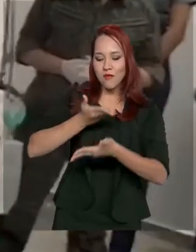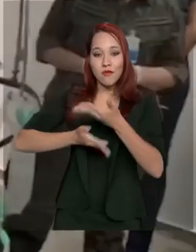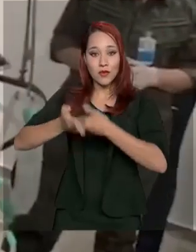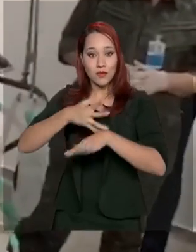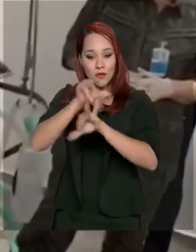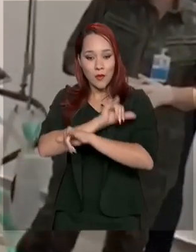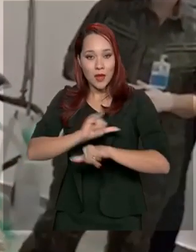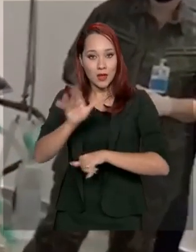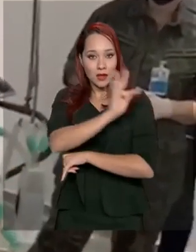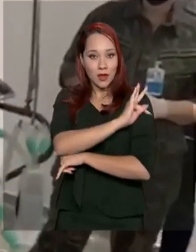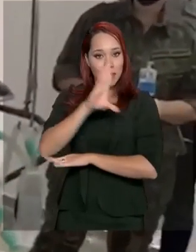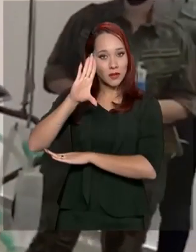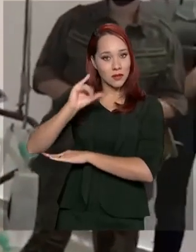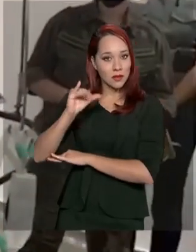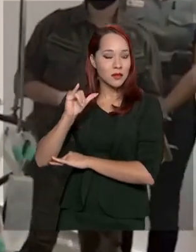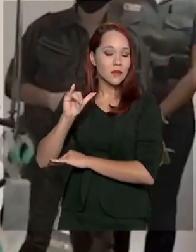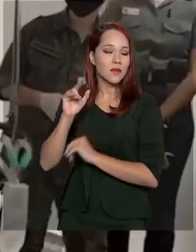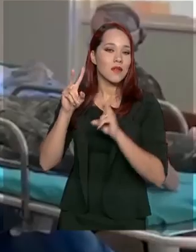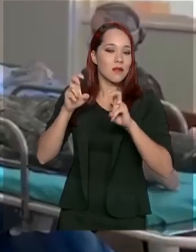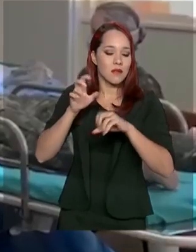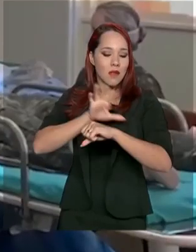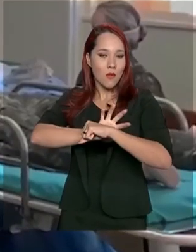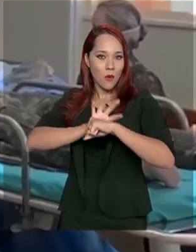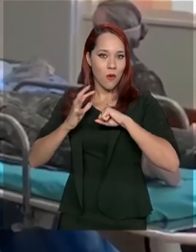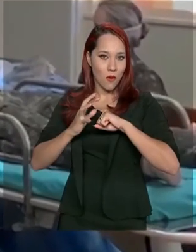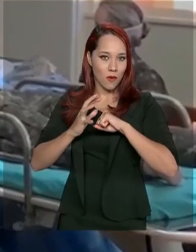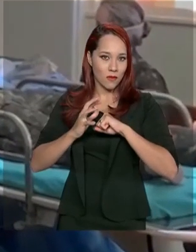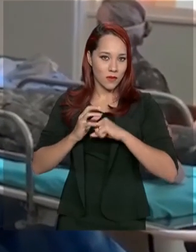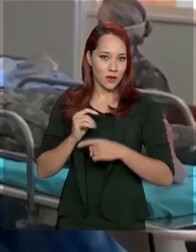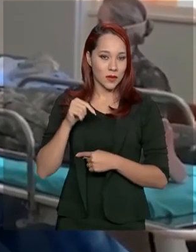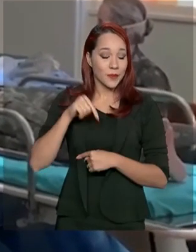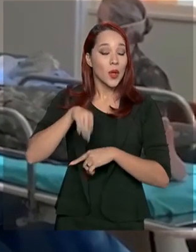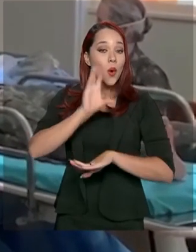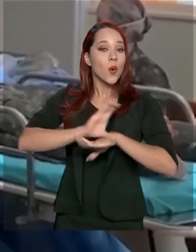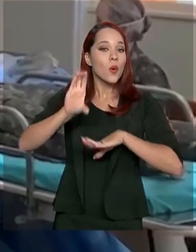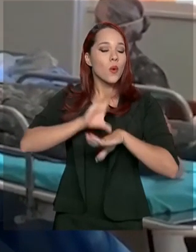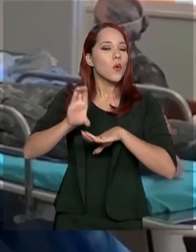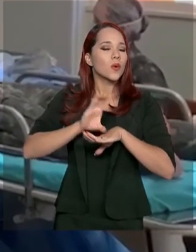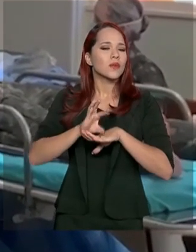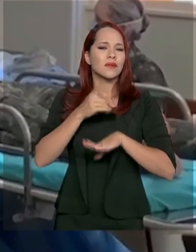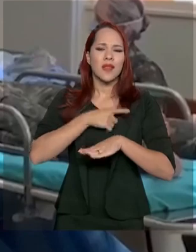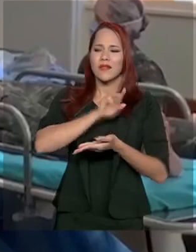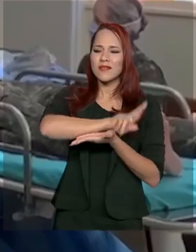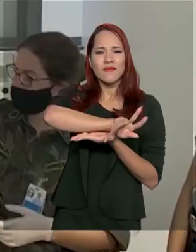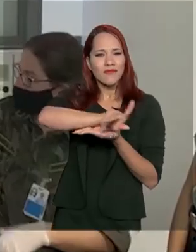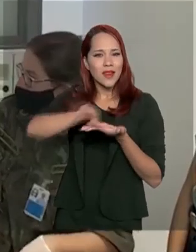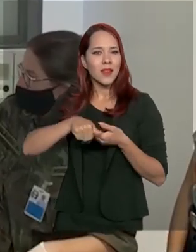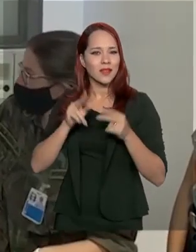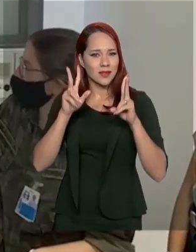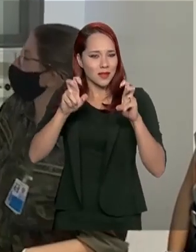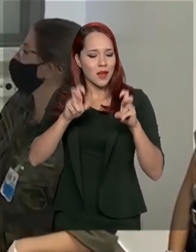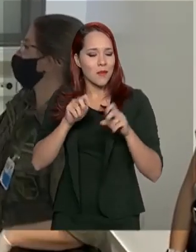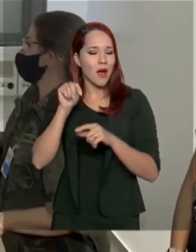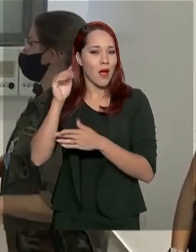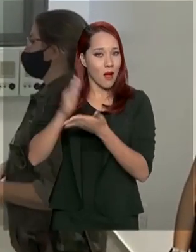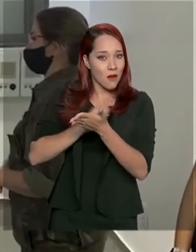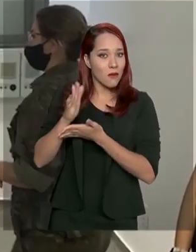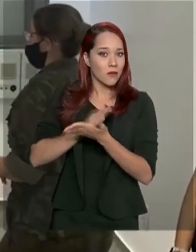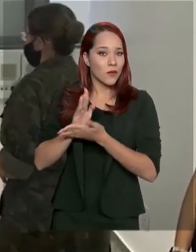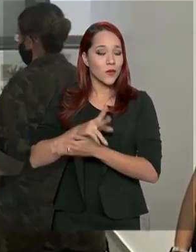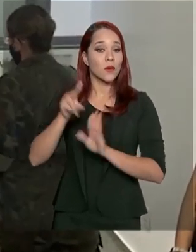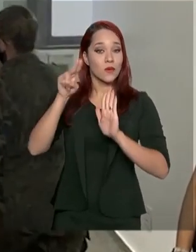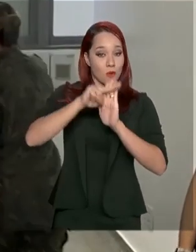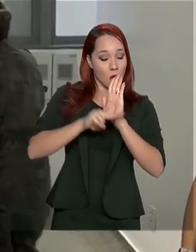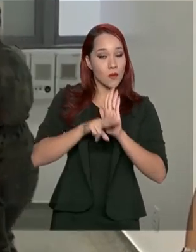e científicas sobre o novo coronavírus. O curso vai abordar vários temas, entre eles, as